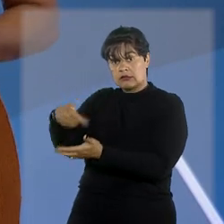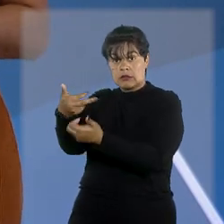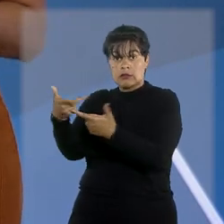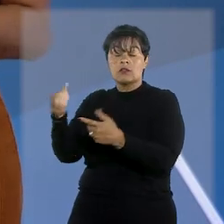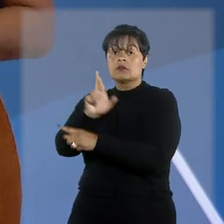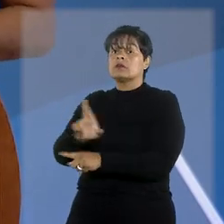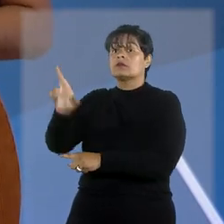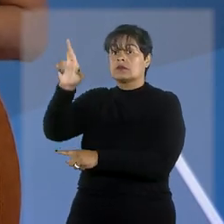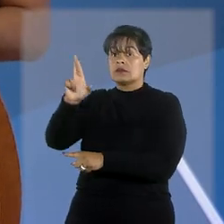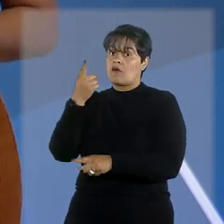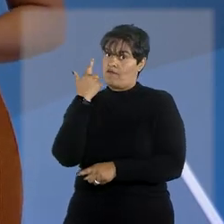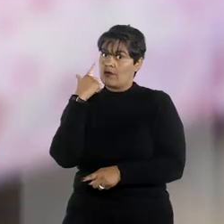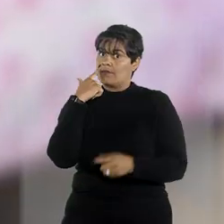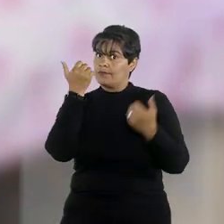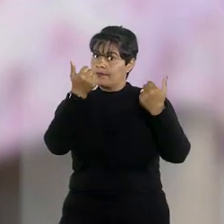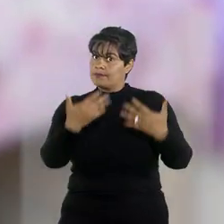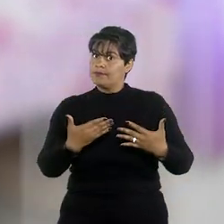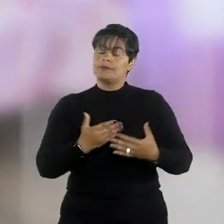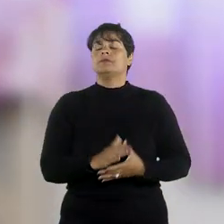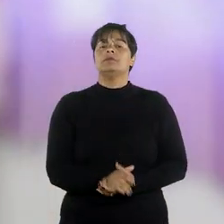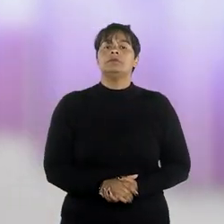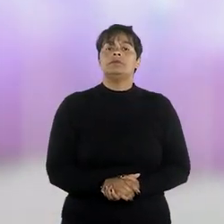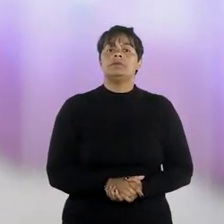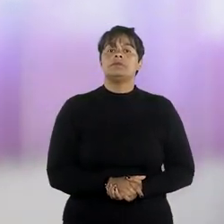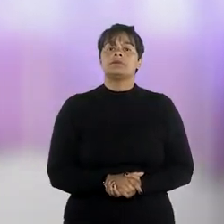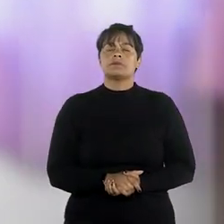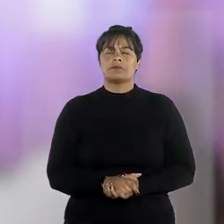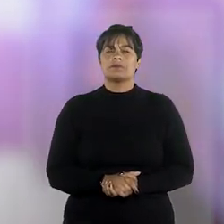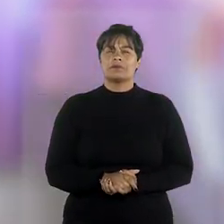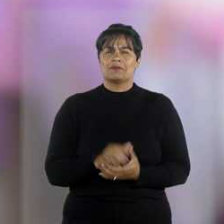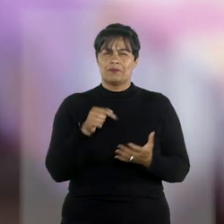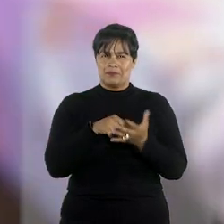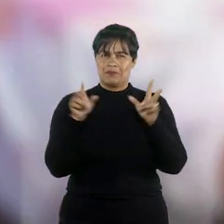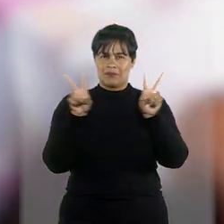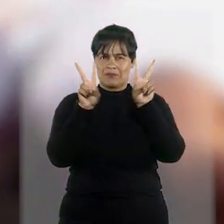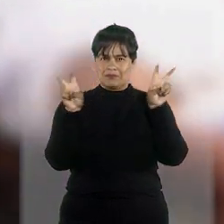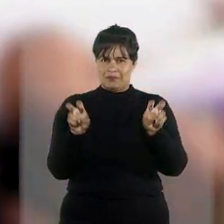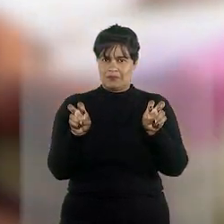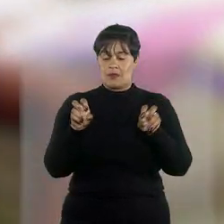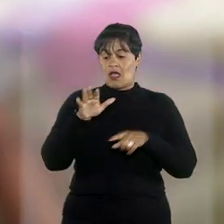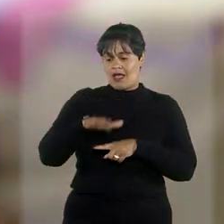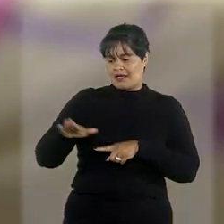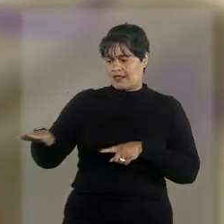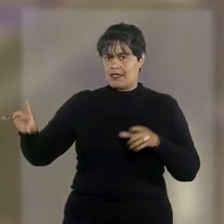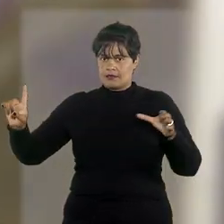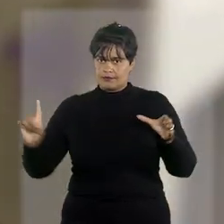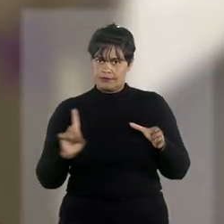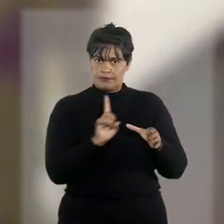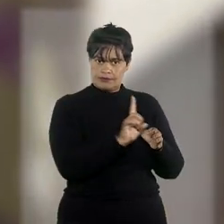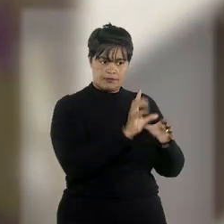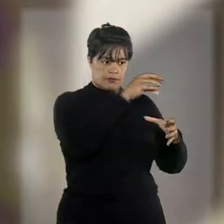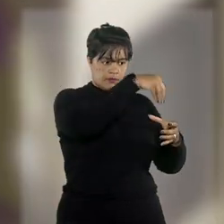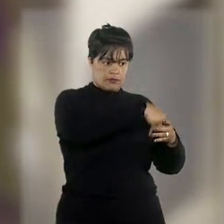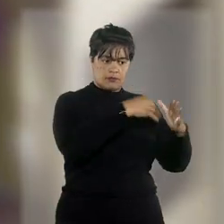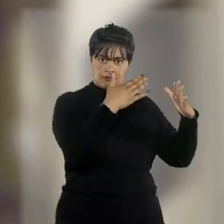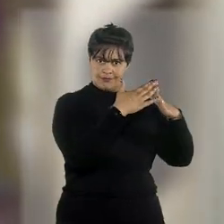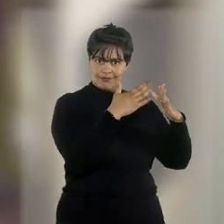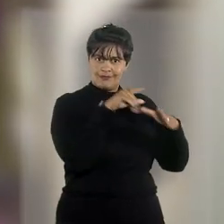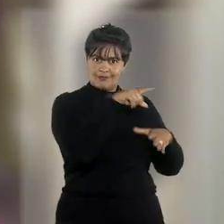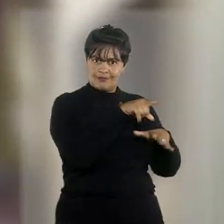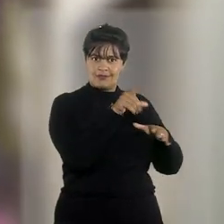decidiu a terceira turma. De acordo com o processo, a criança foi levada ao acolhimento institucional por sucessivas vezes,